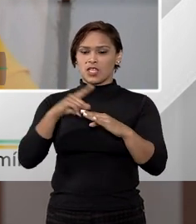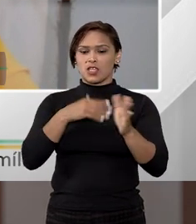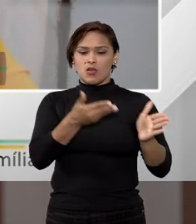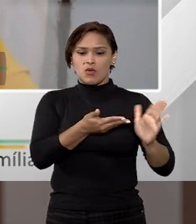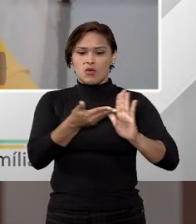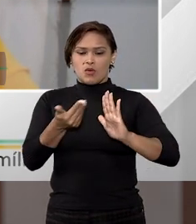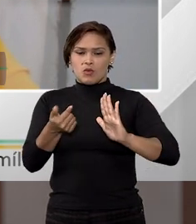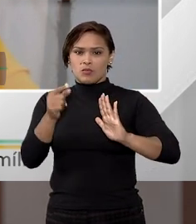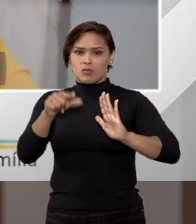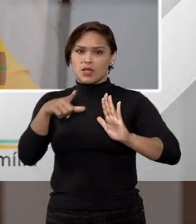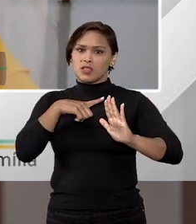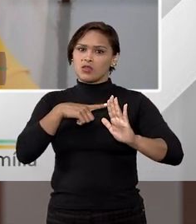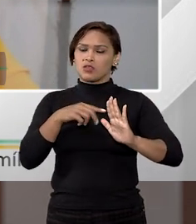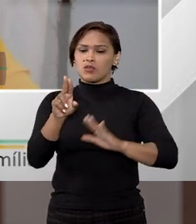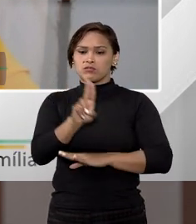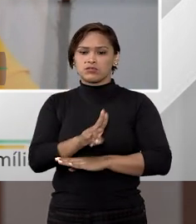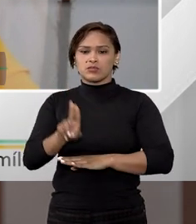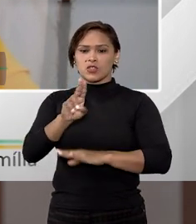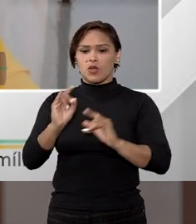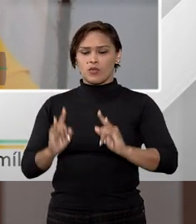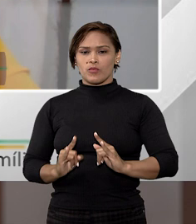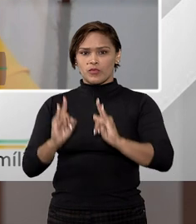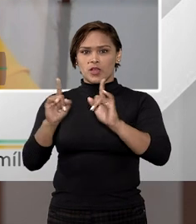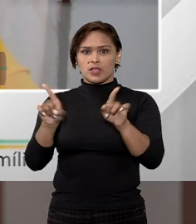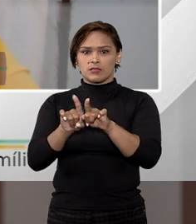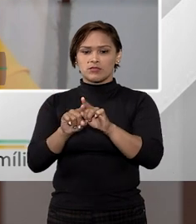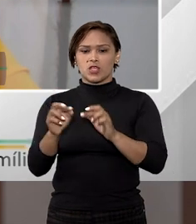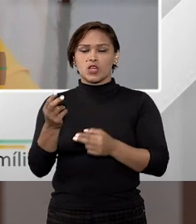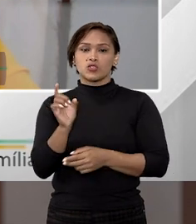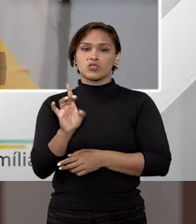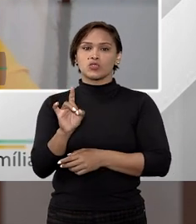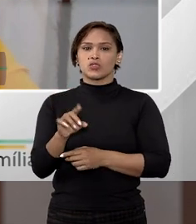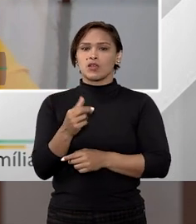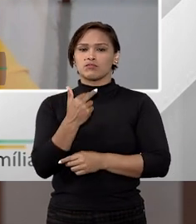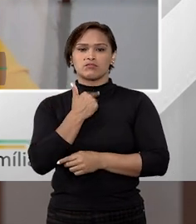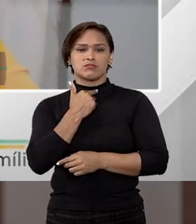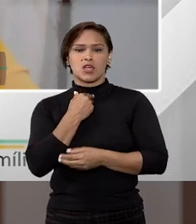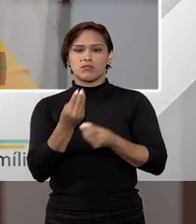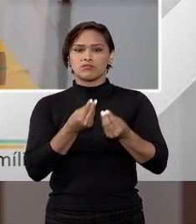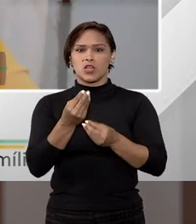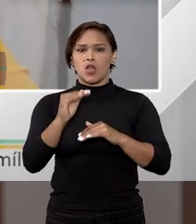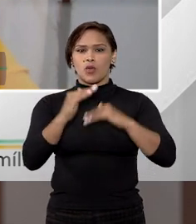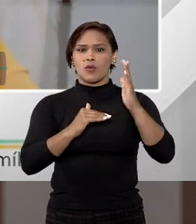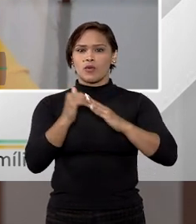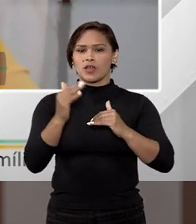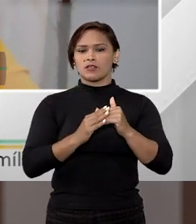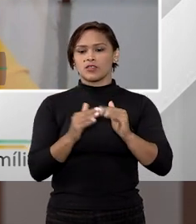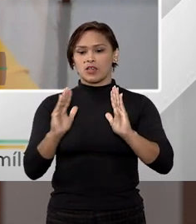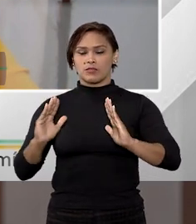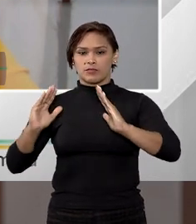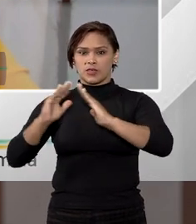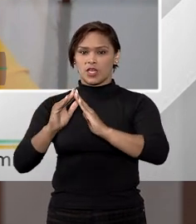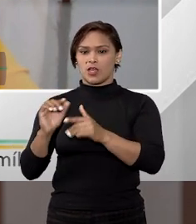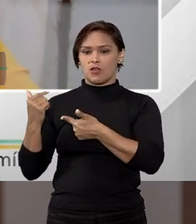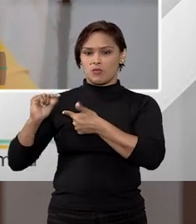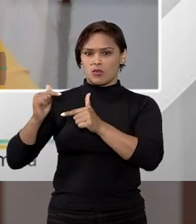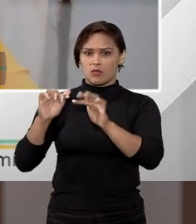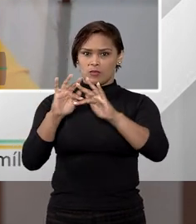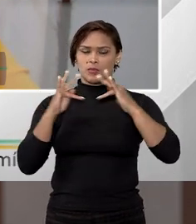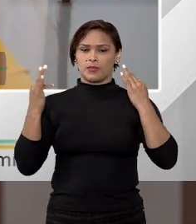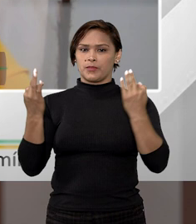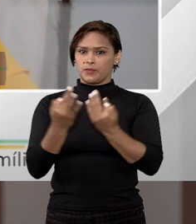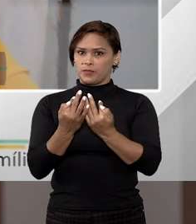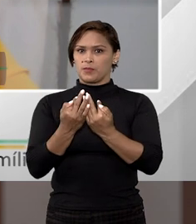desocupado ou não edificado, são circunstâncias que sozinhas não obstam a qualificação desse imóvel como bem de